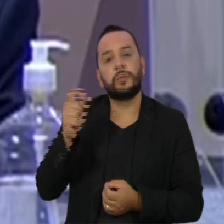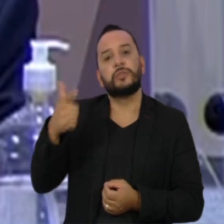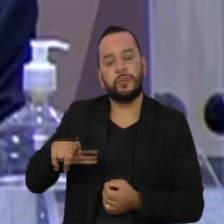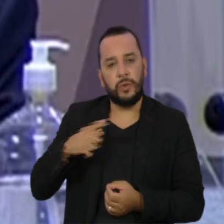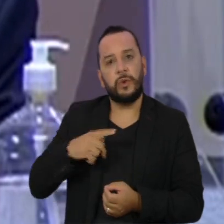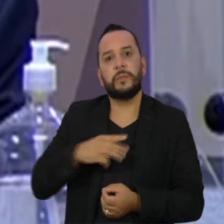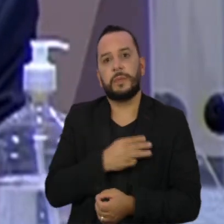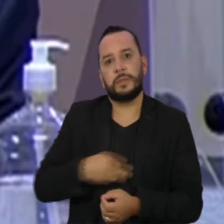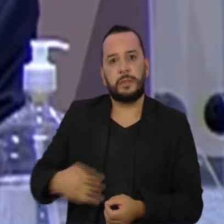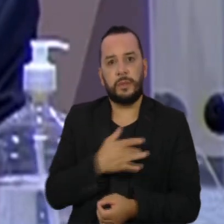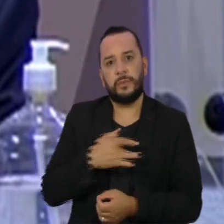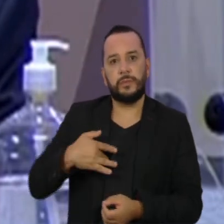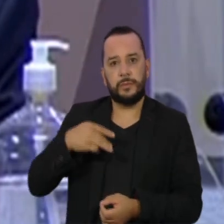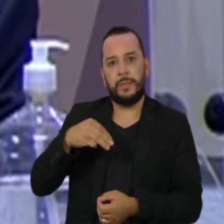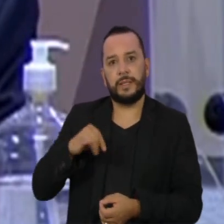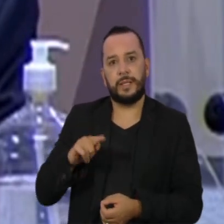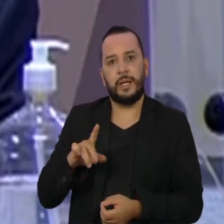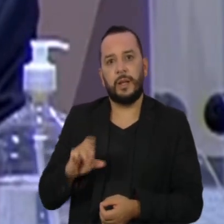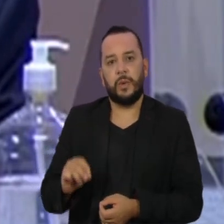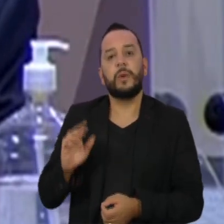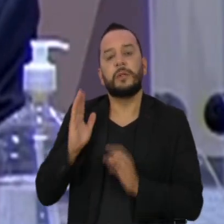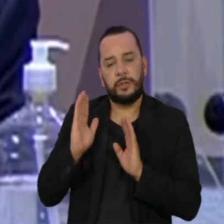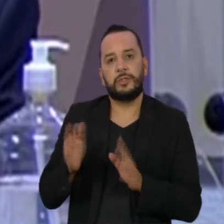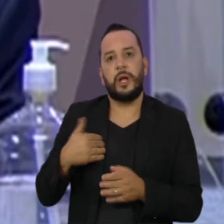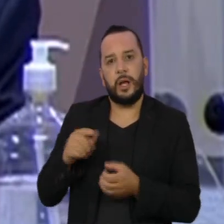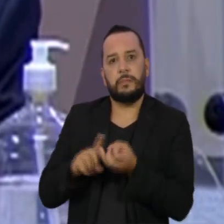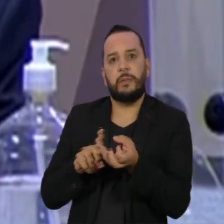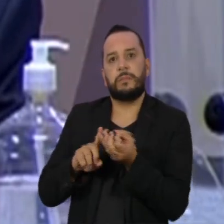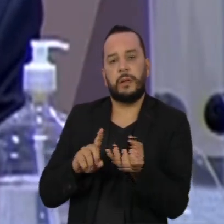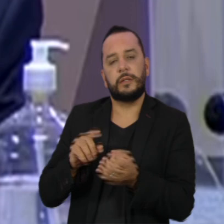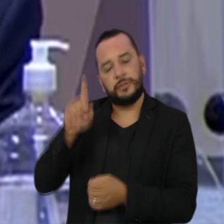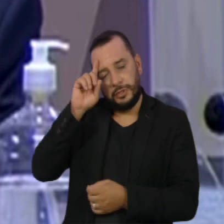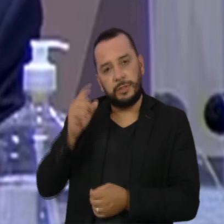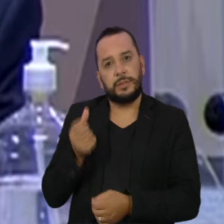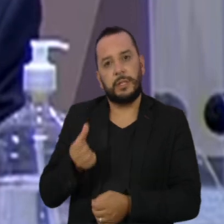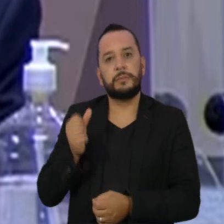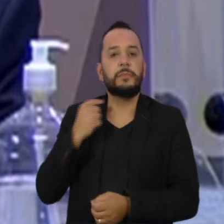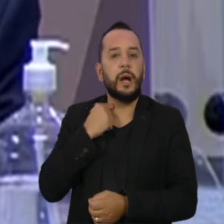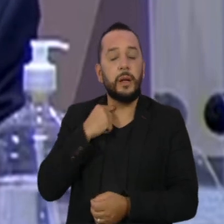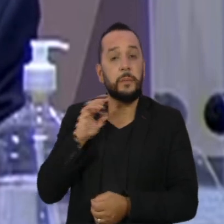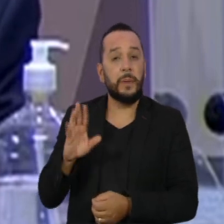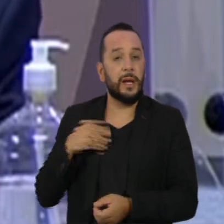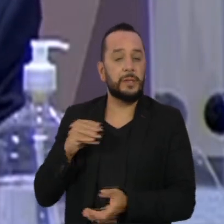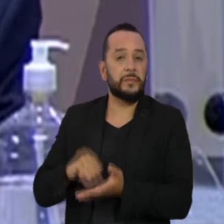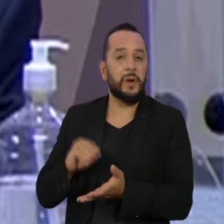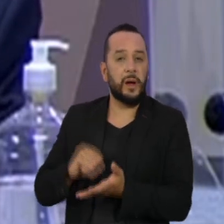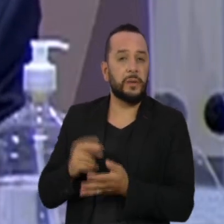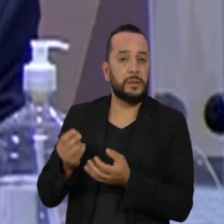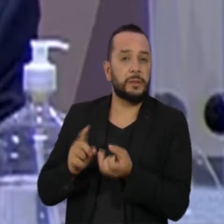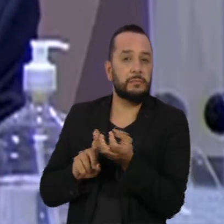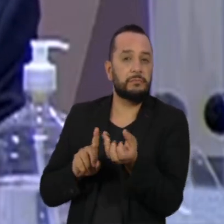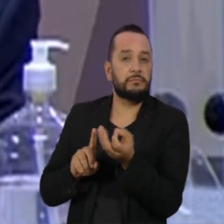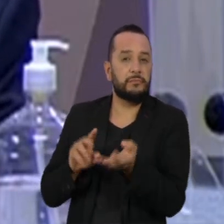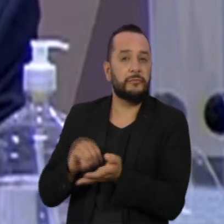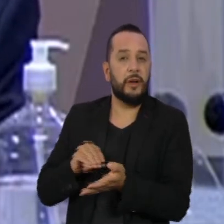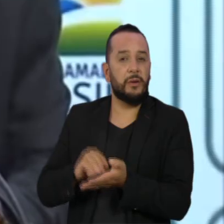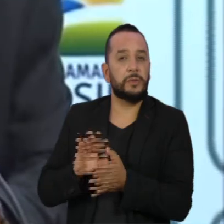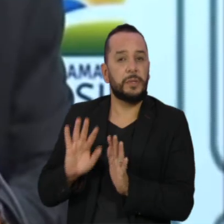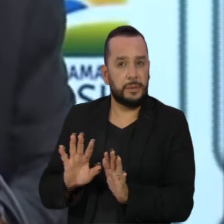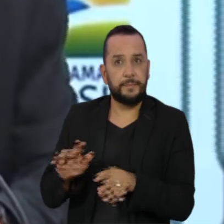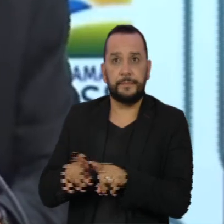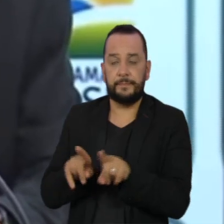Saúde, Marcelo Queiroga. Ele já tinha falado no dia 6 de maio, mas seus esclarecimentos foram considerados insuficientes.